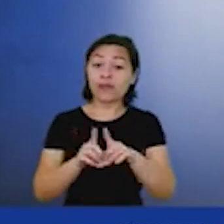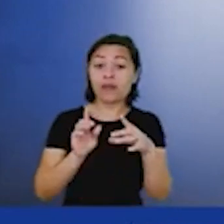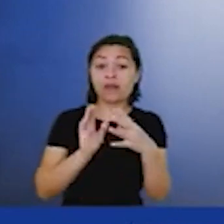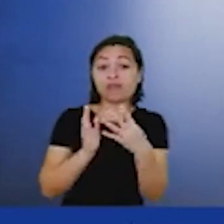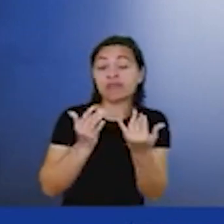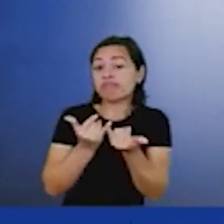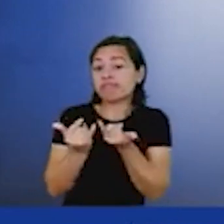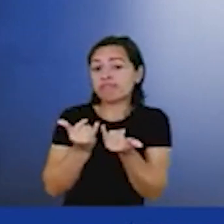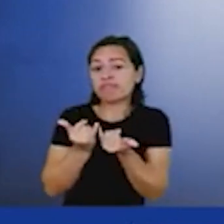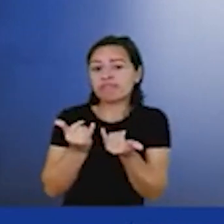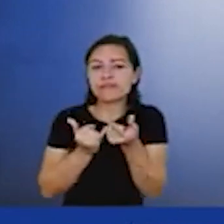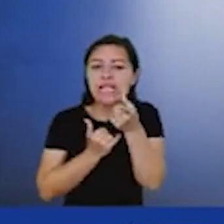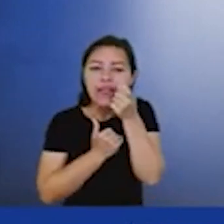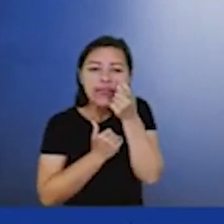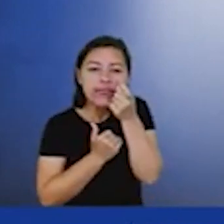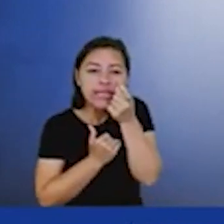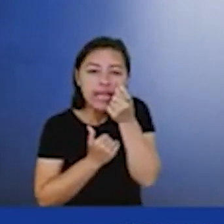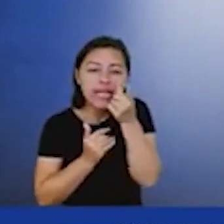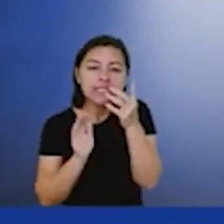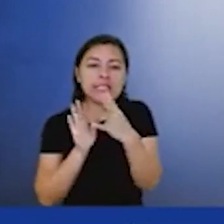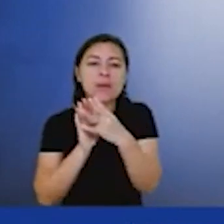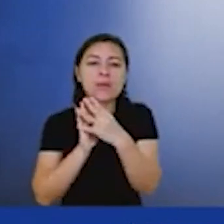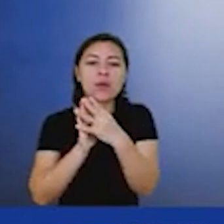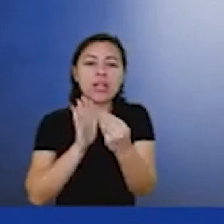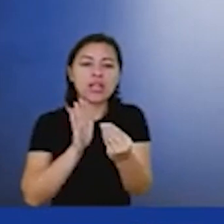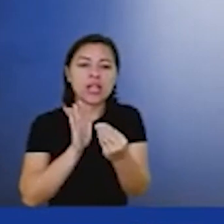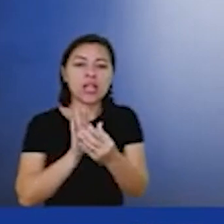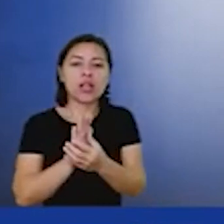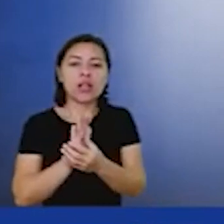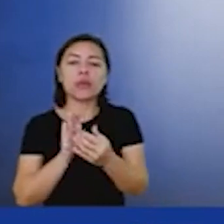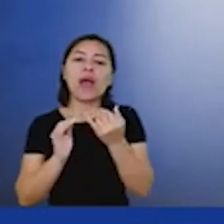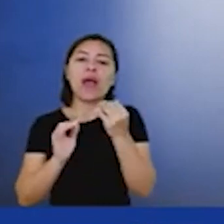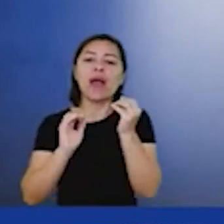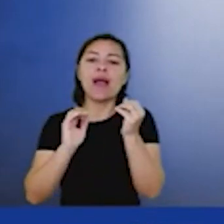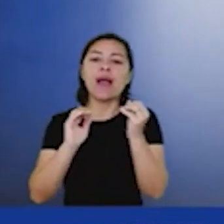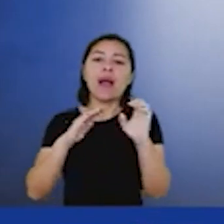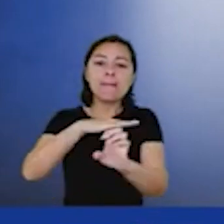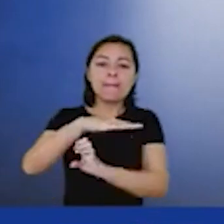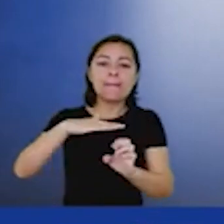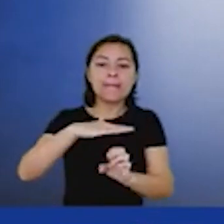muito interessantes e pouco lembrados de empresas que